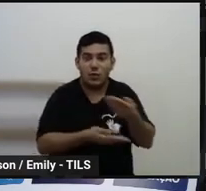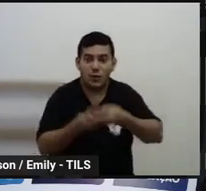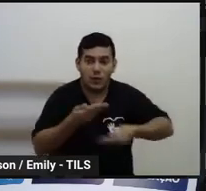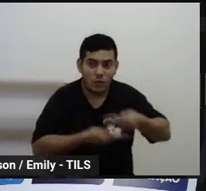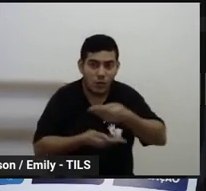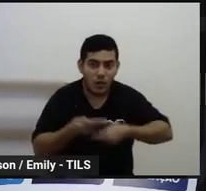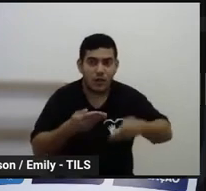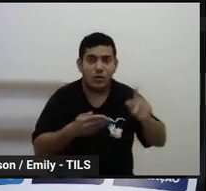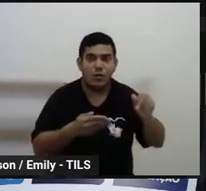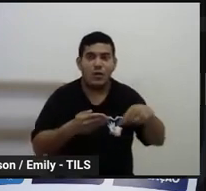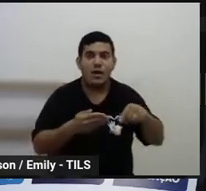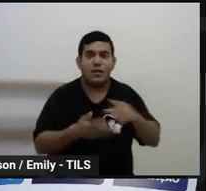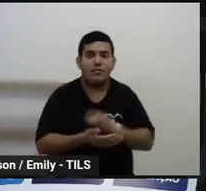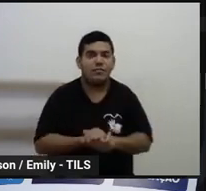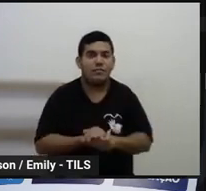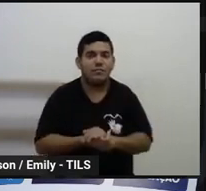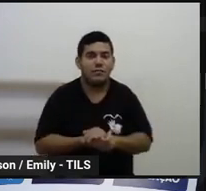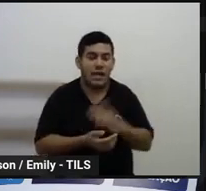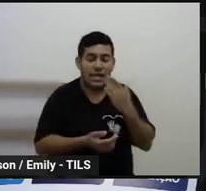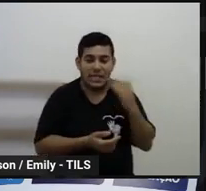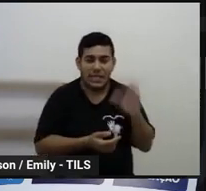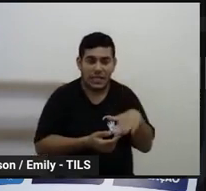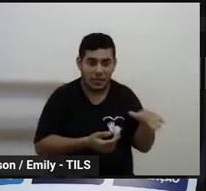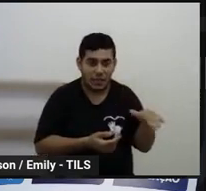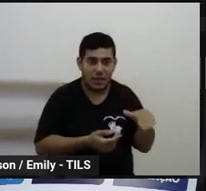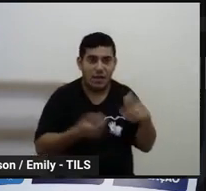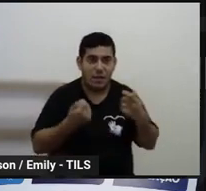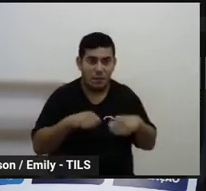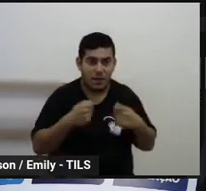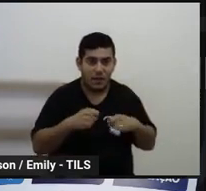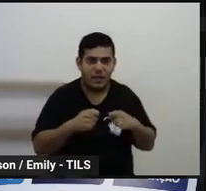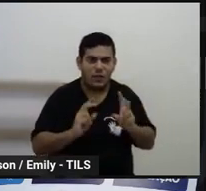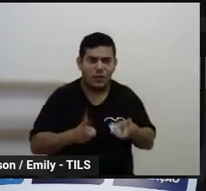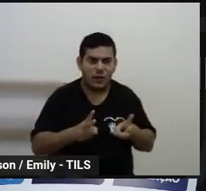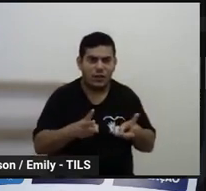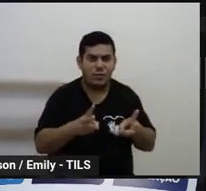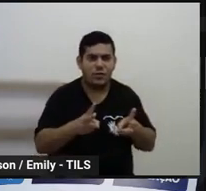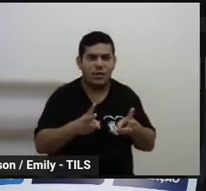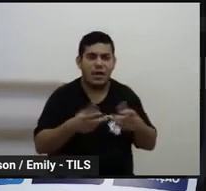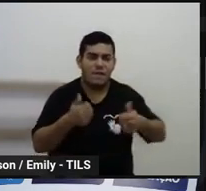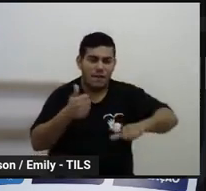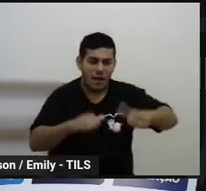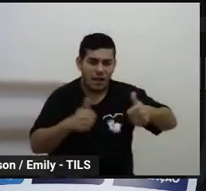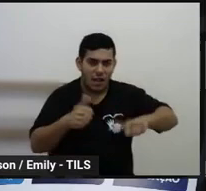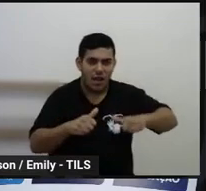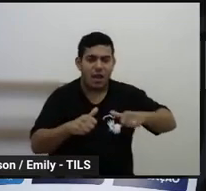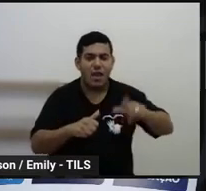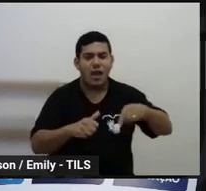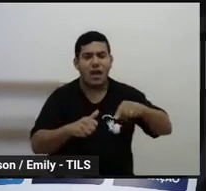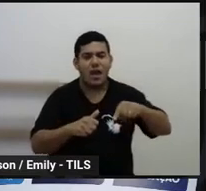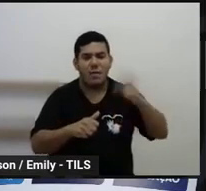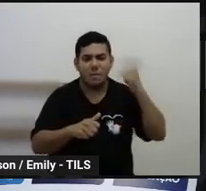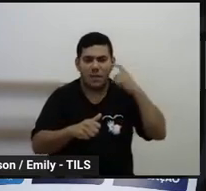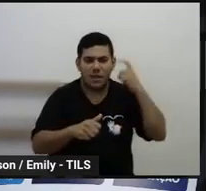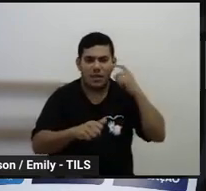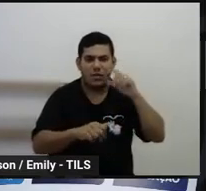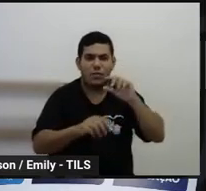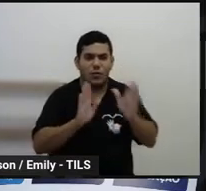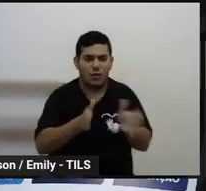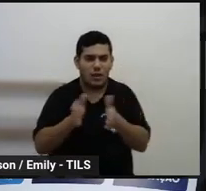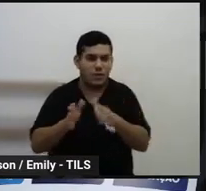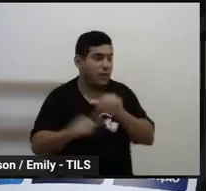aprendizado dessas crianças. Então, por isso que a gente precisa constantemente avaliar e repensar o processo.